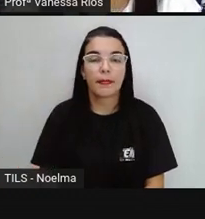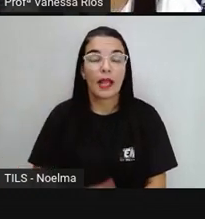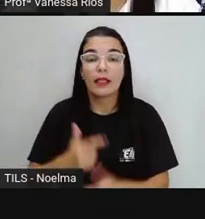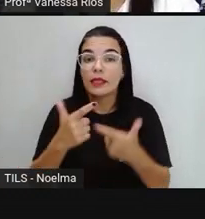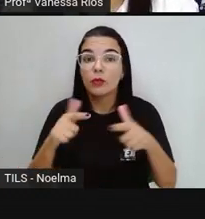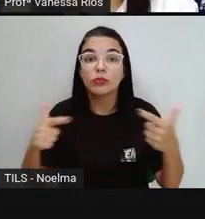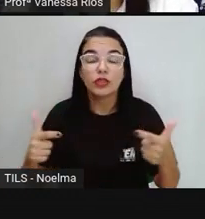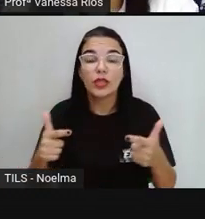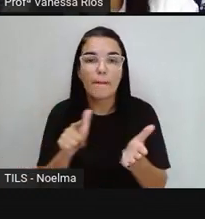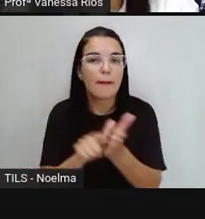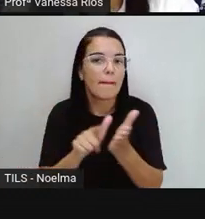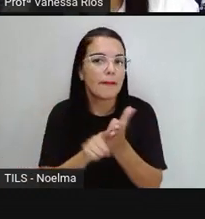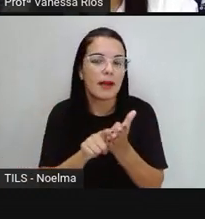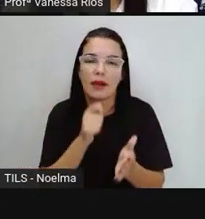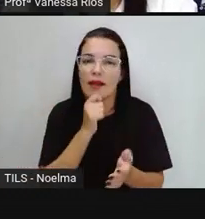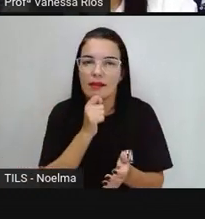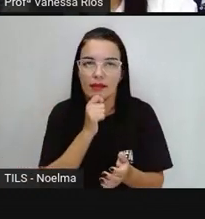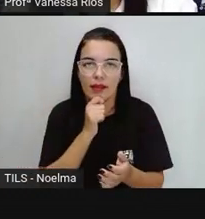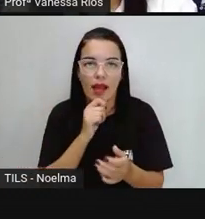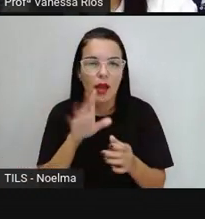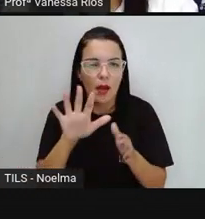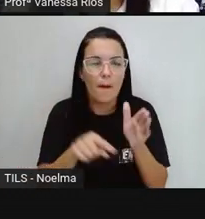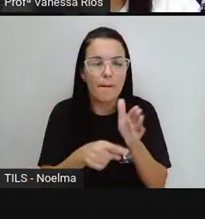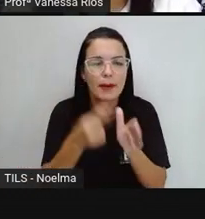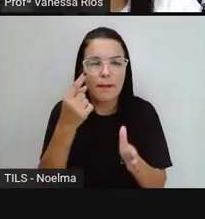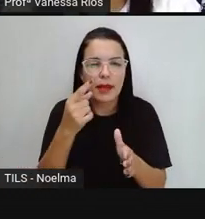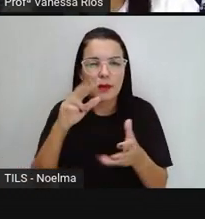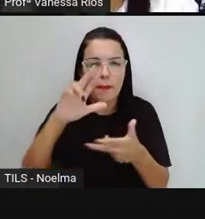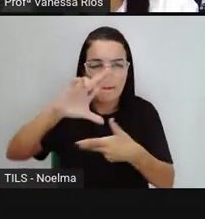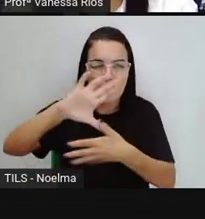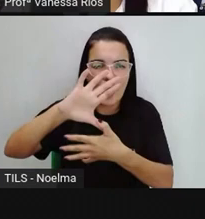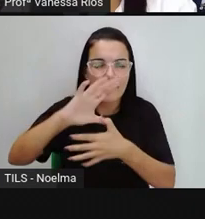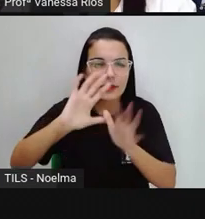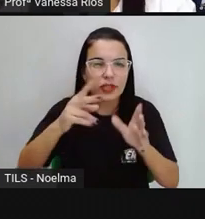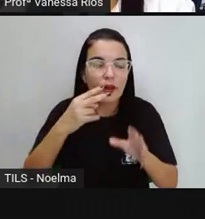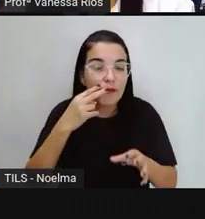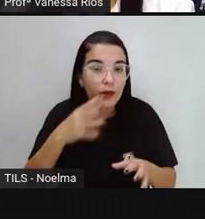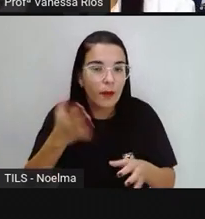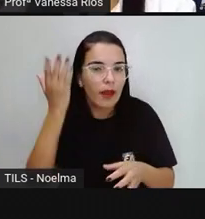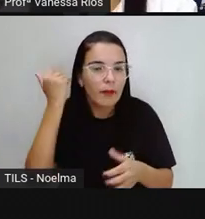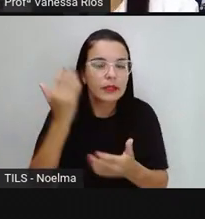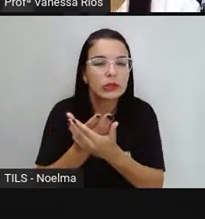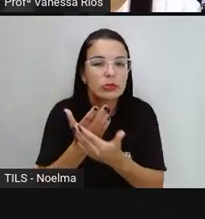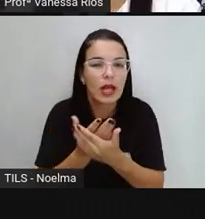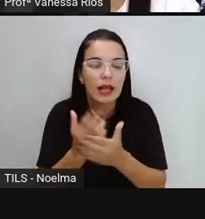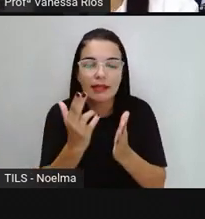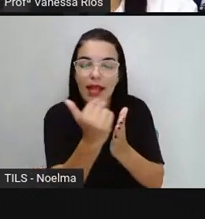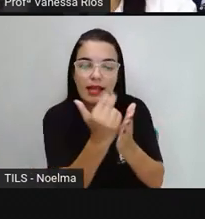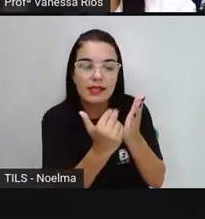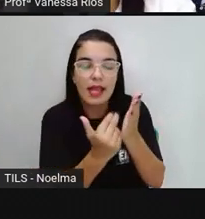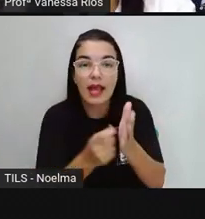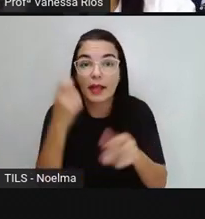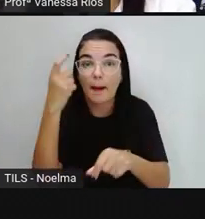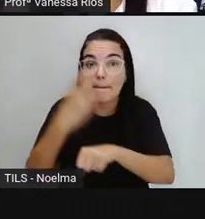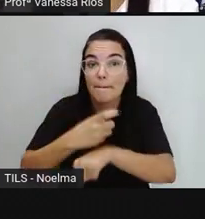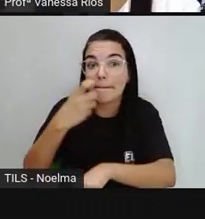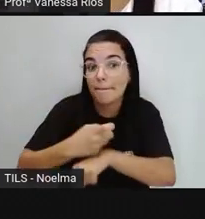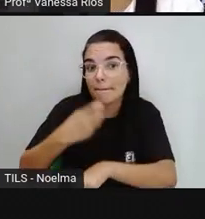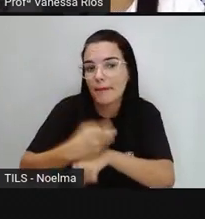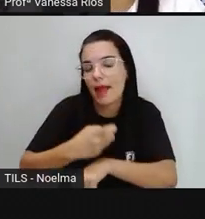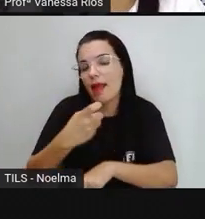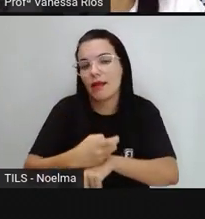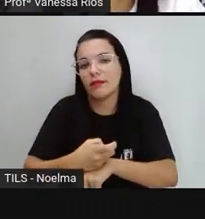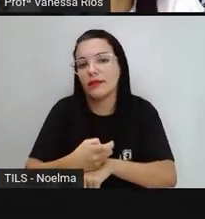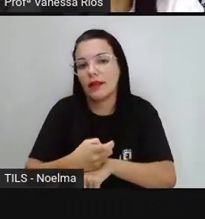existia papel. Os primeiros mapas a gente observou foram feitos aí desenhados nas pedras, né?